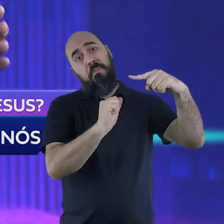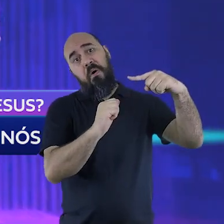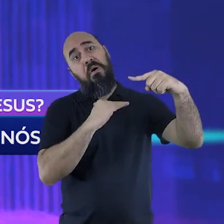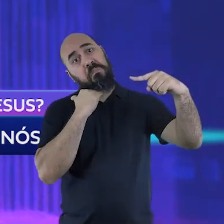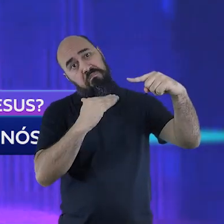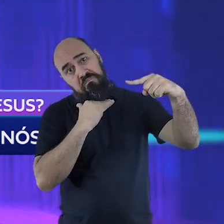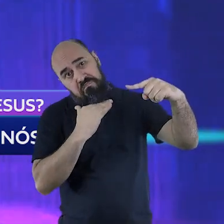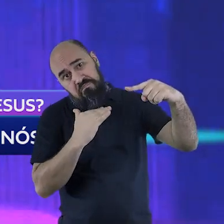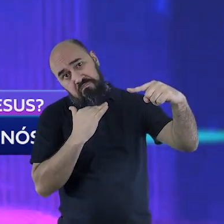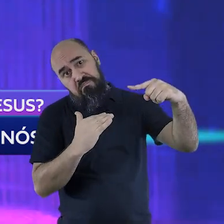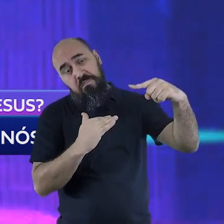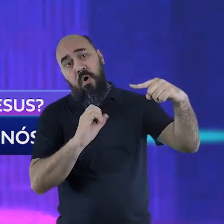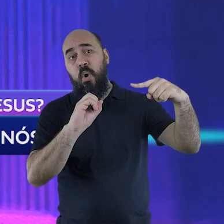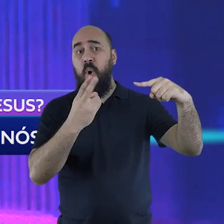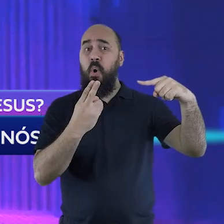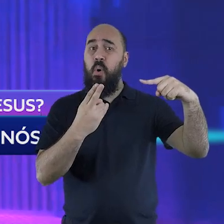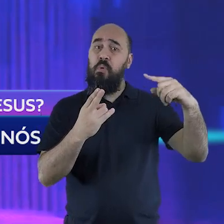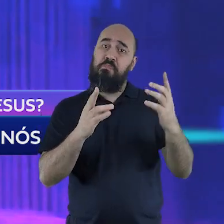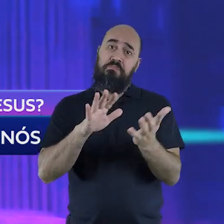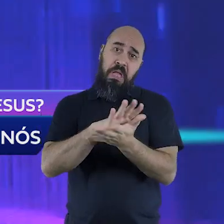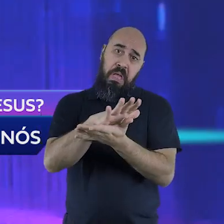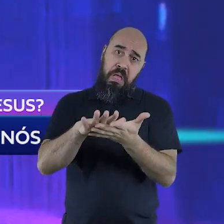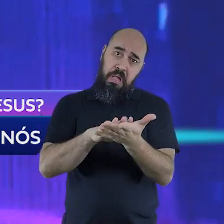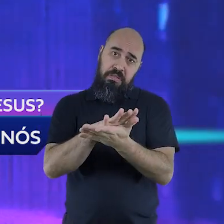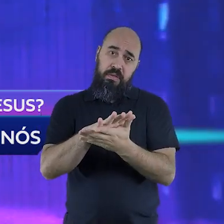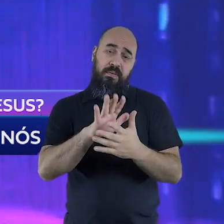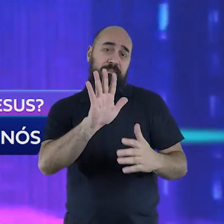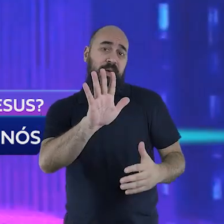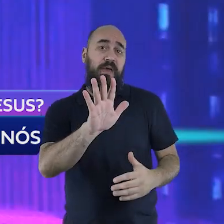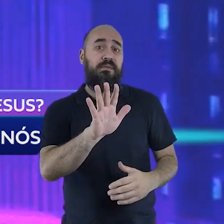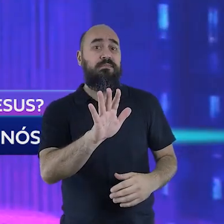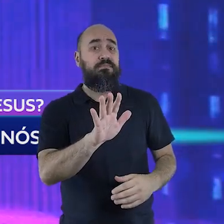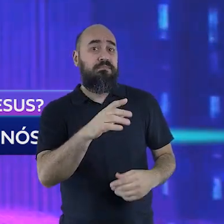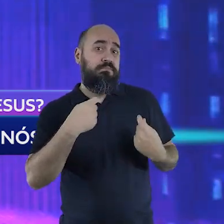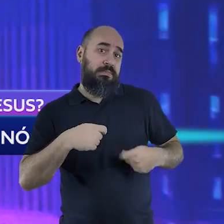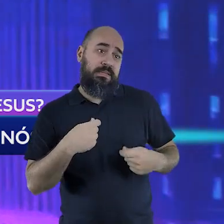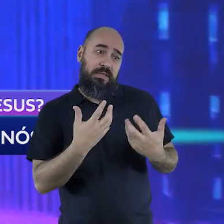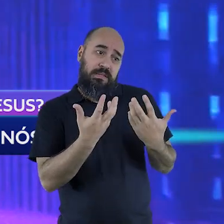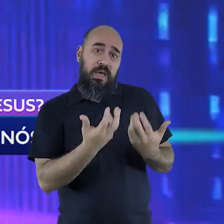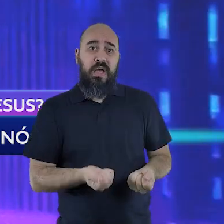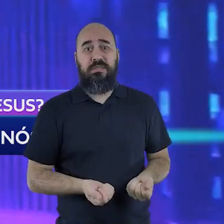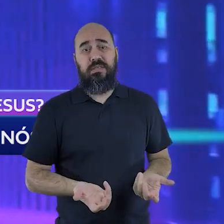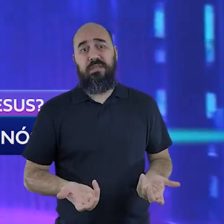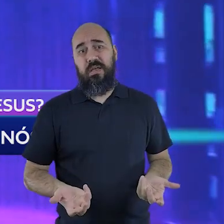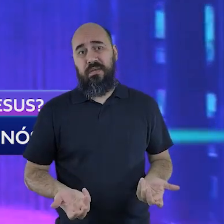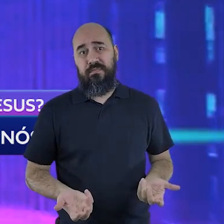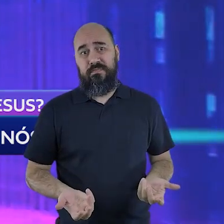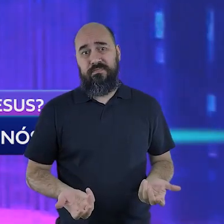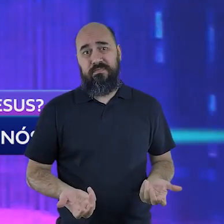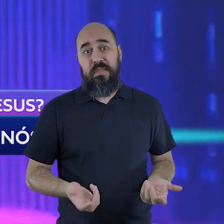ou não significar nada para você se não houver uma aceitação.